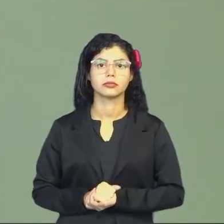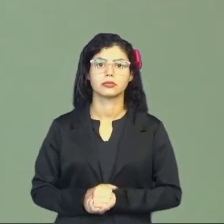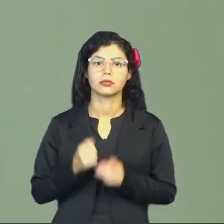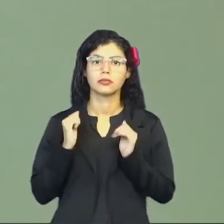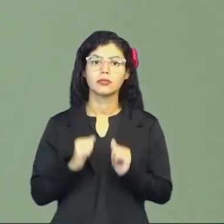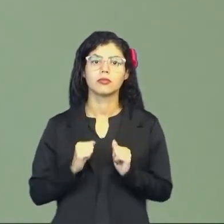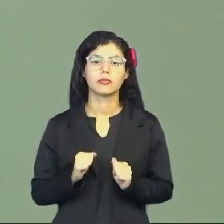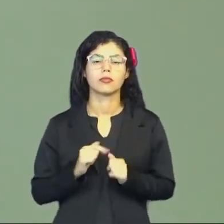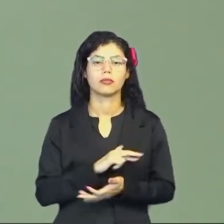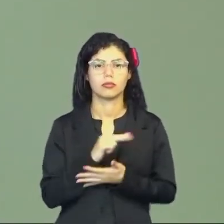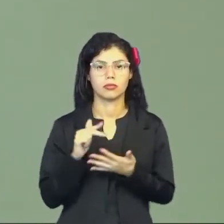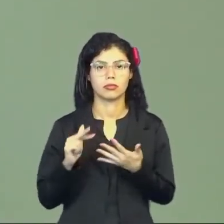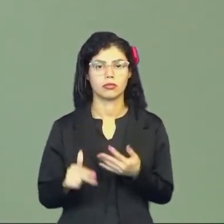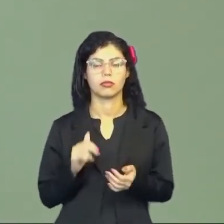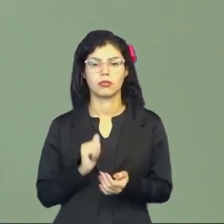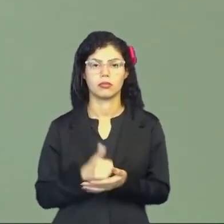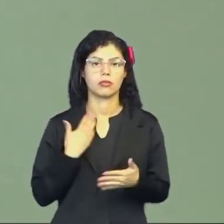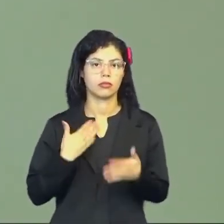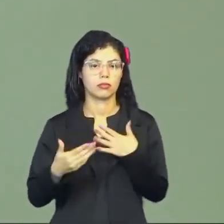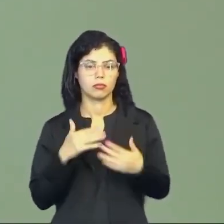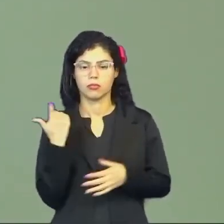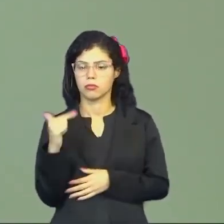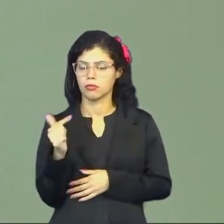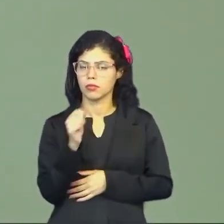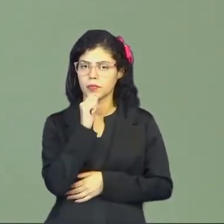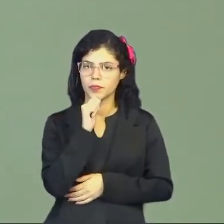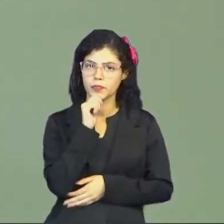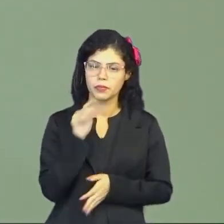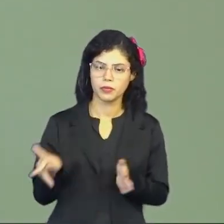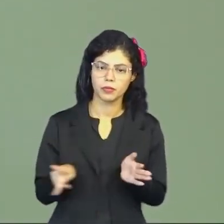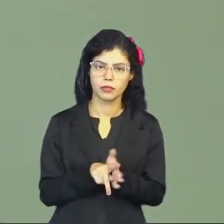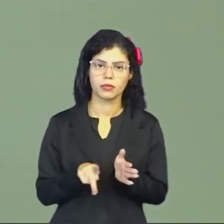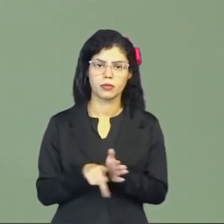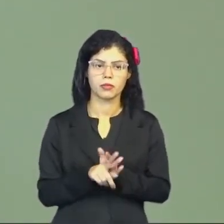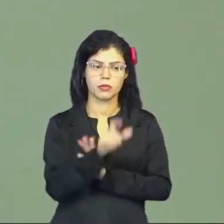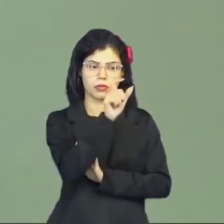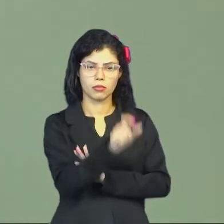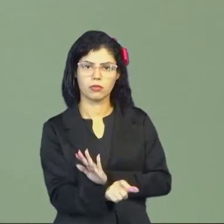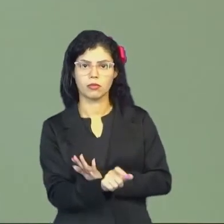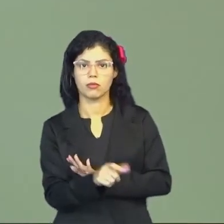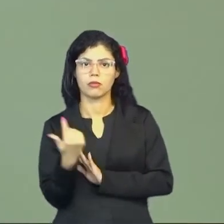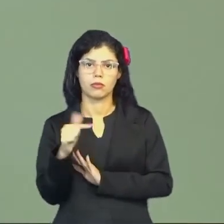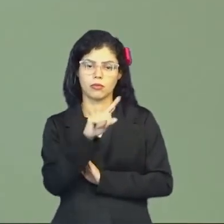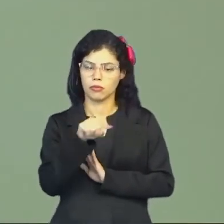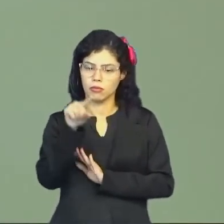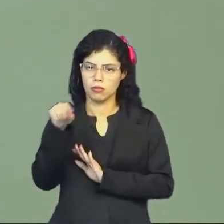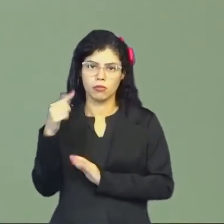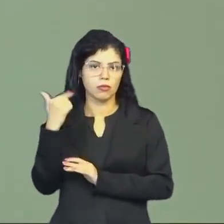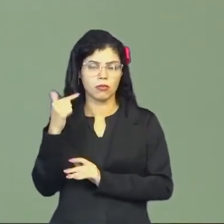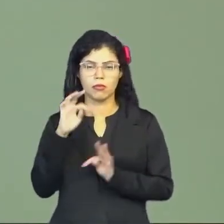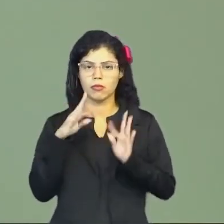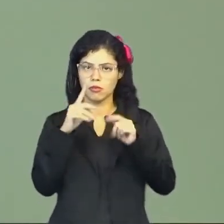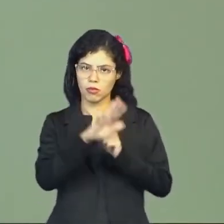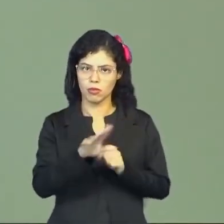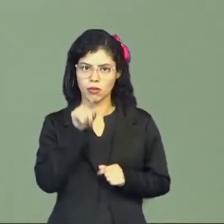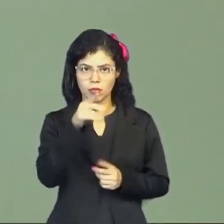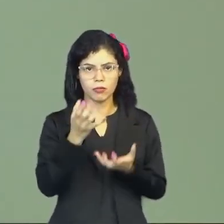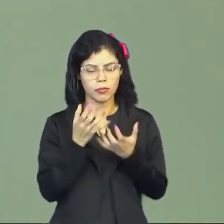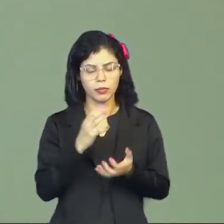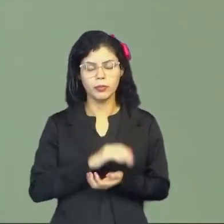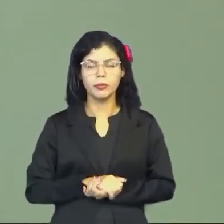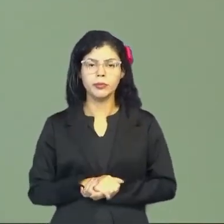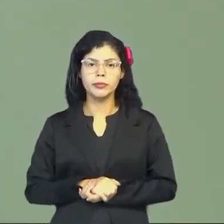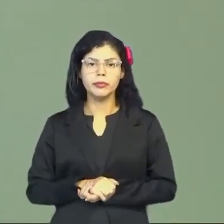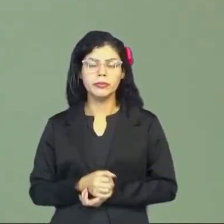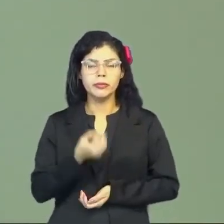Você pode variar. Isso não tem, assim, especificamente, um nível, um total que você queira.